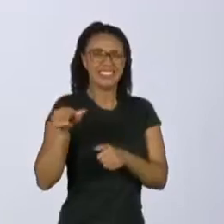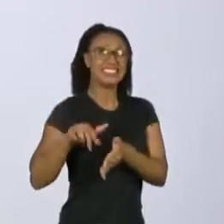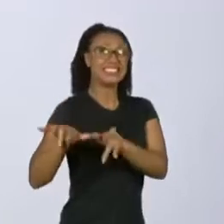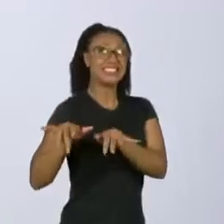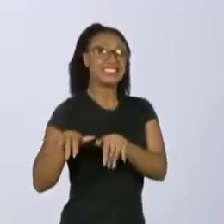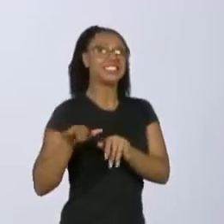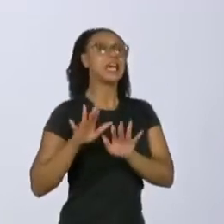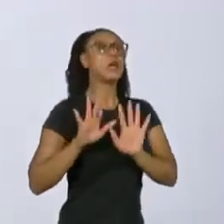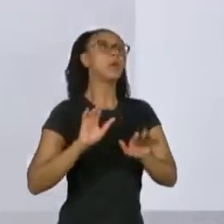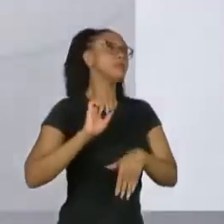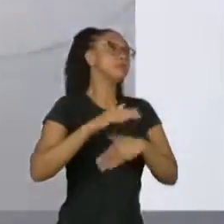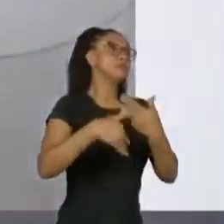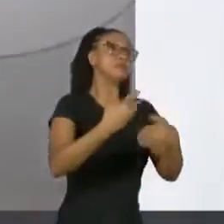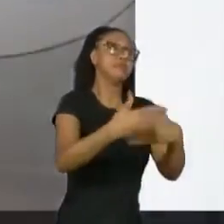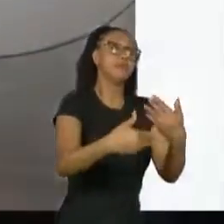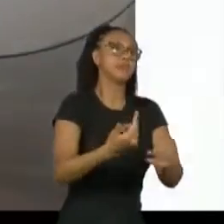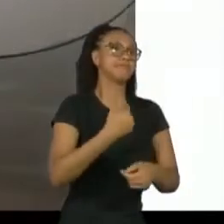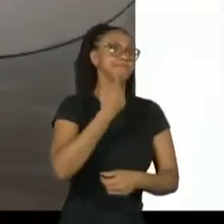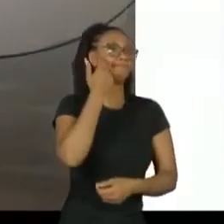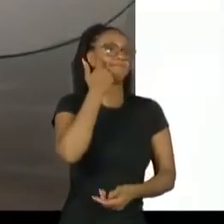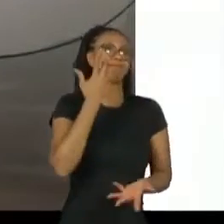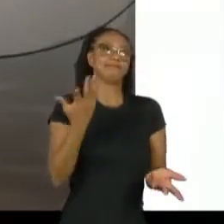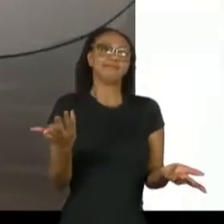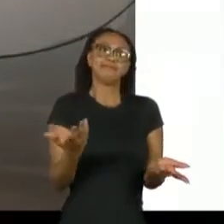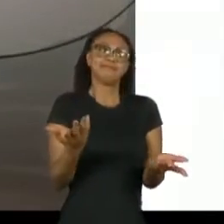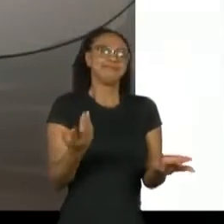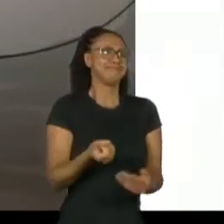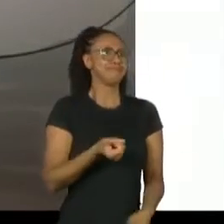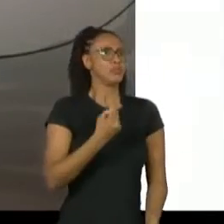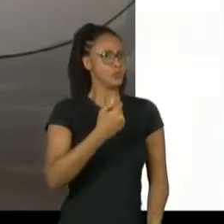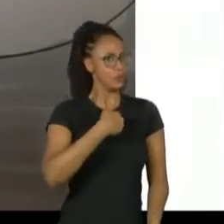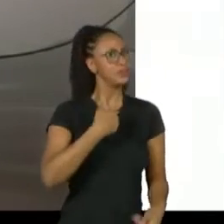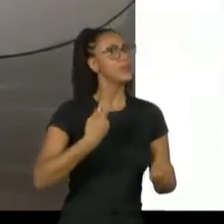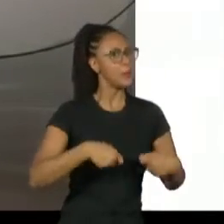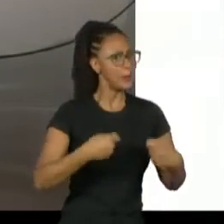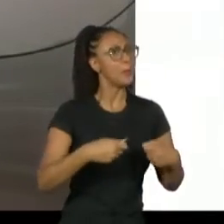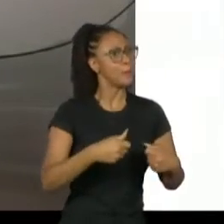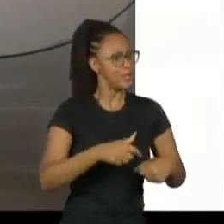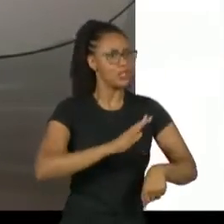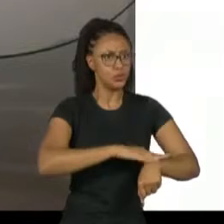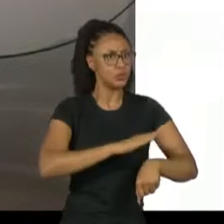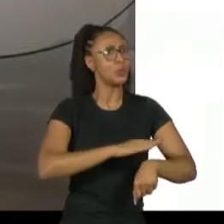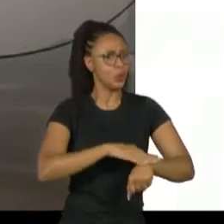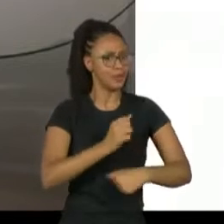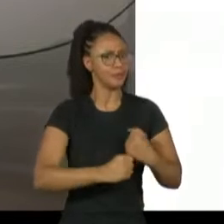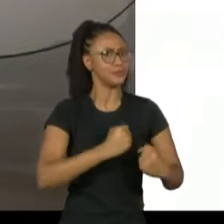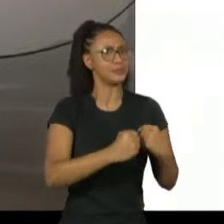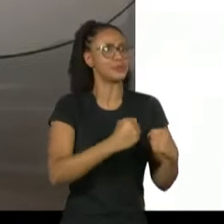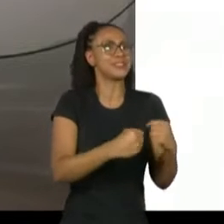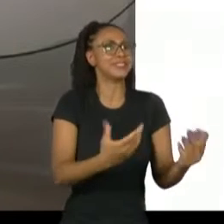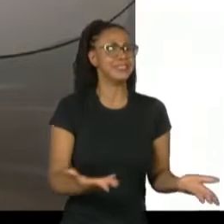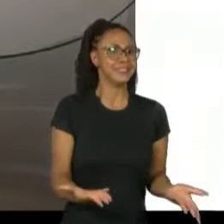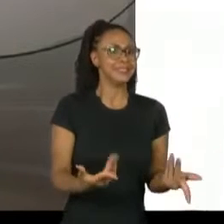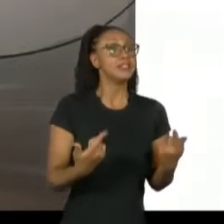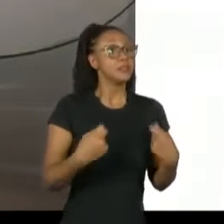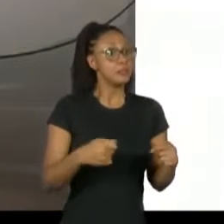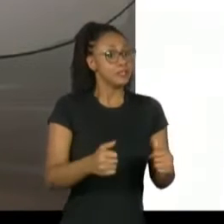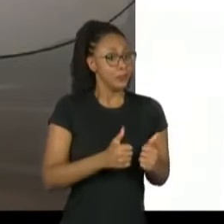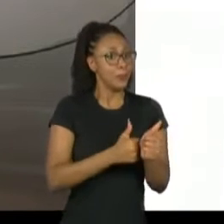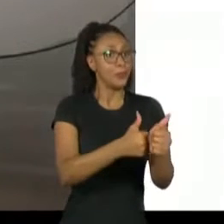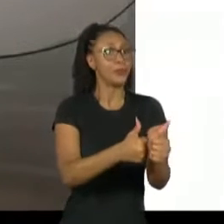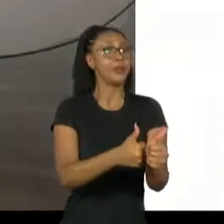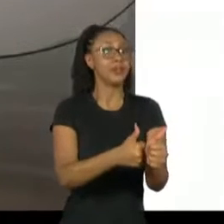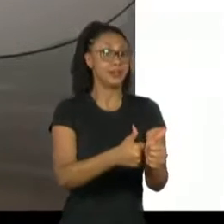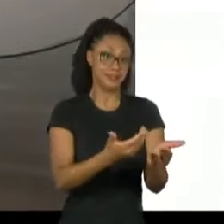Mas chegou uma hora que eu falei, gente, que absurdo, eu tenho que acompanhar o tempo e eu tenho que, não é?